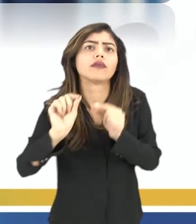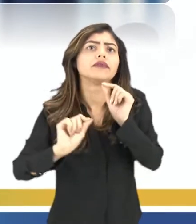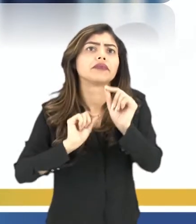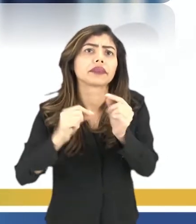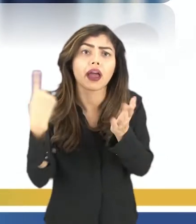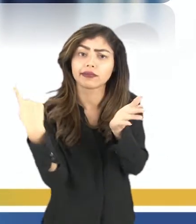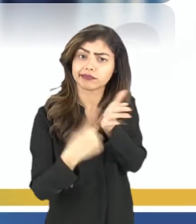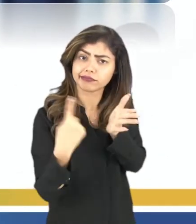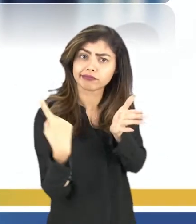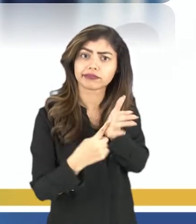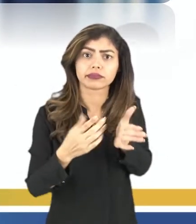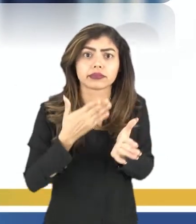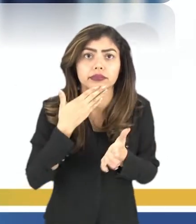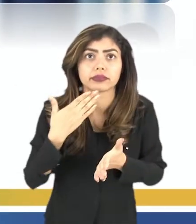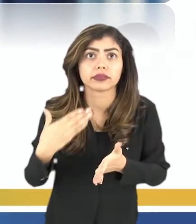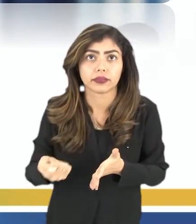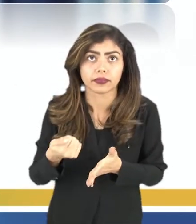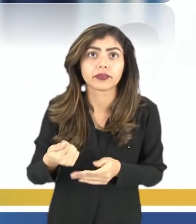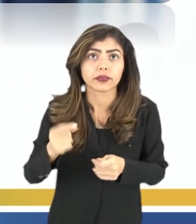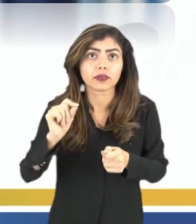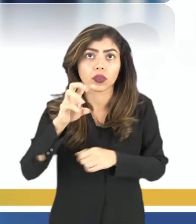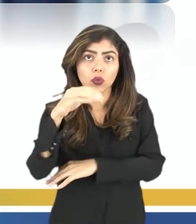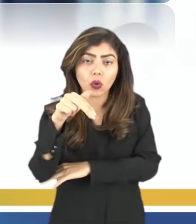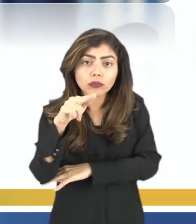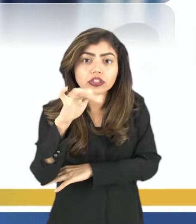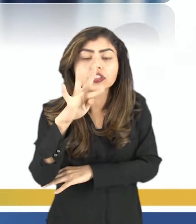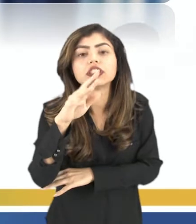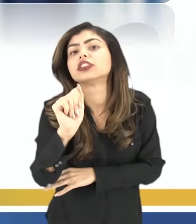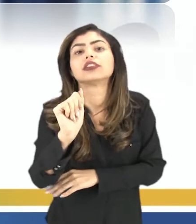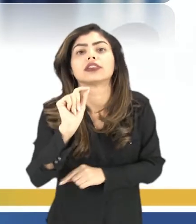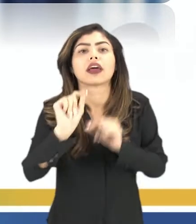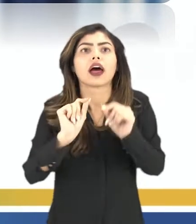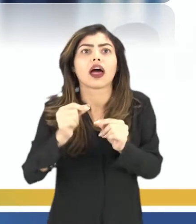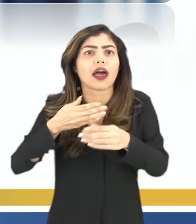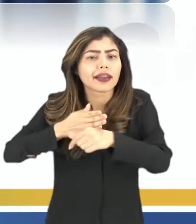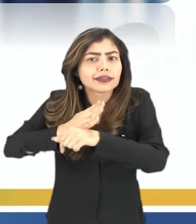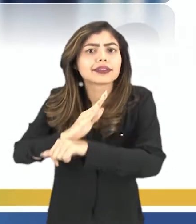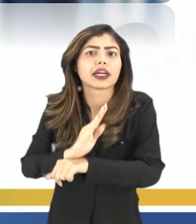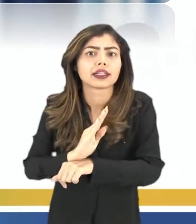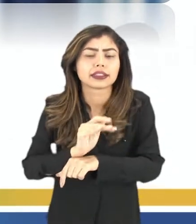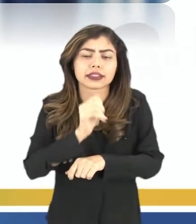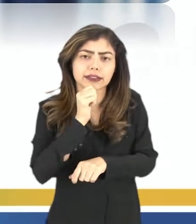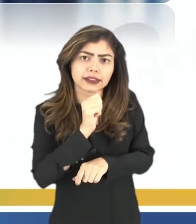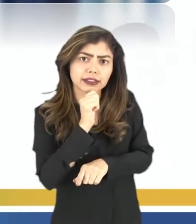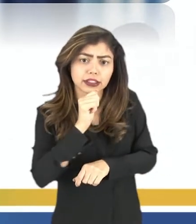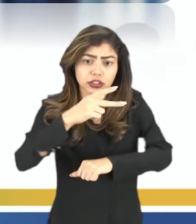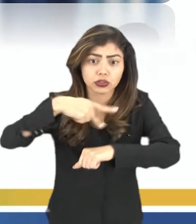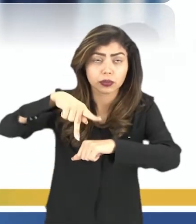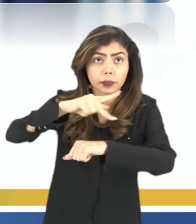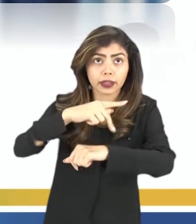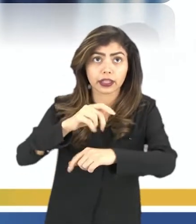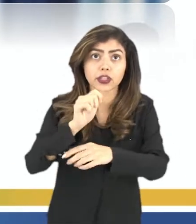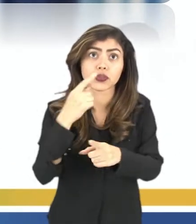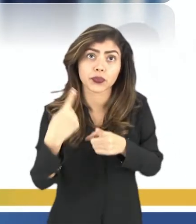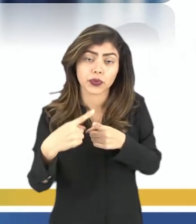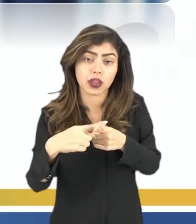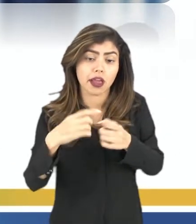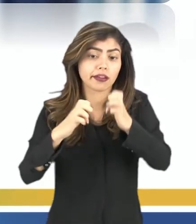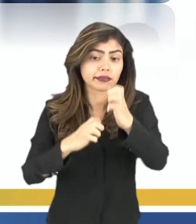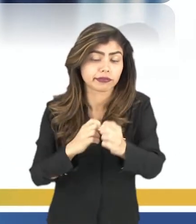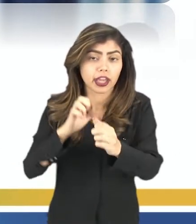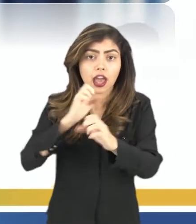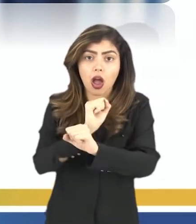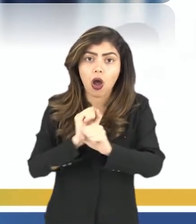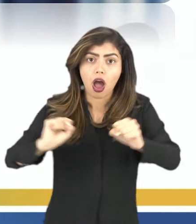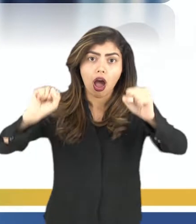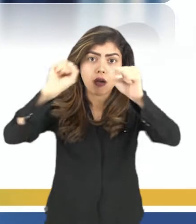esse acordo para que o comunismo, né? Ele não entrasse nesses países que estavam se reconstituindo,